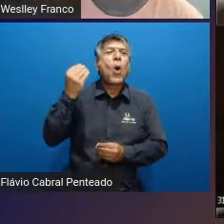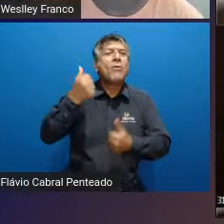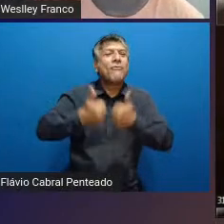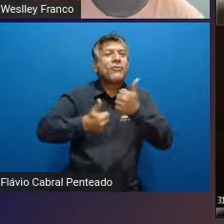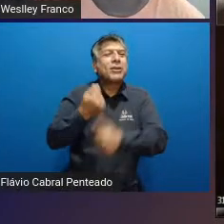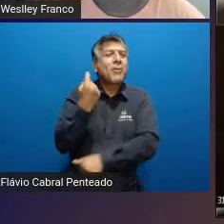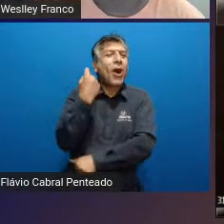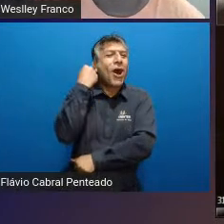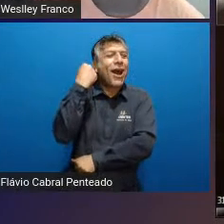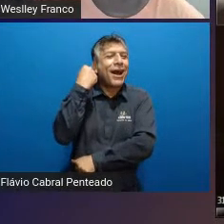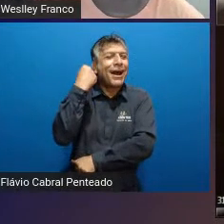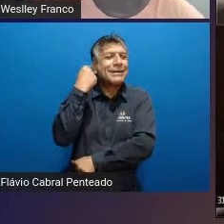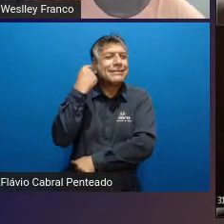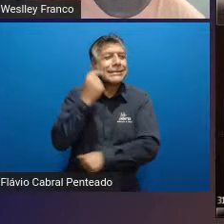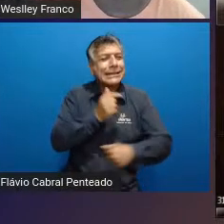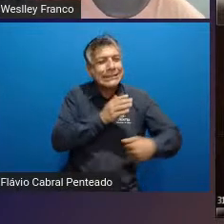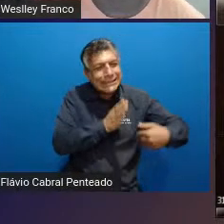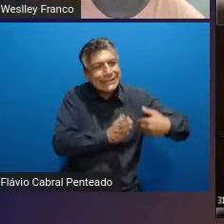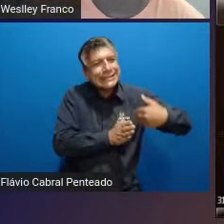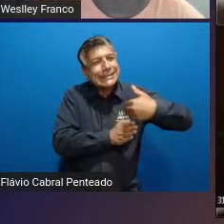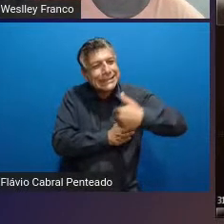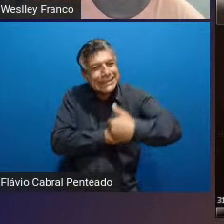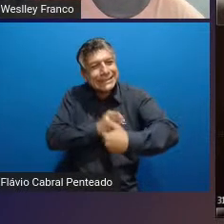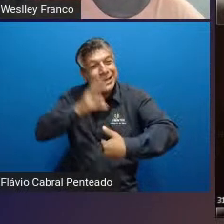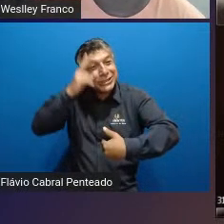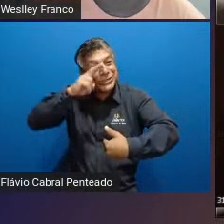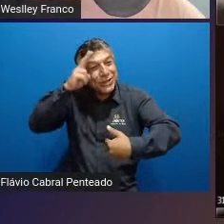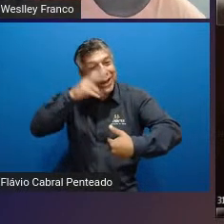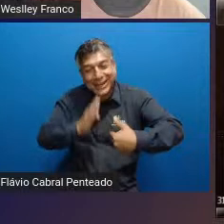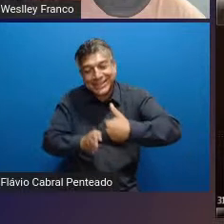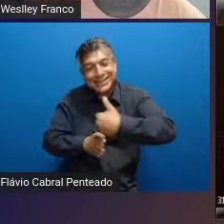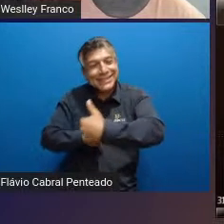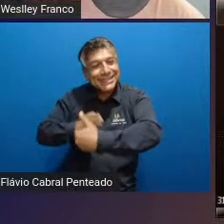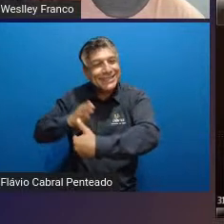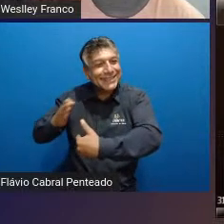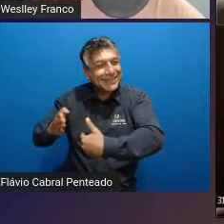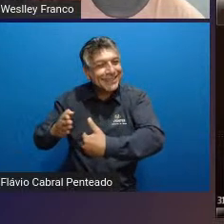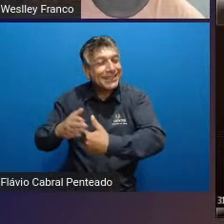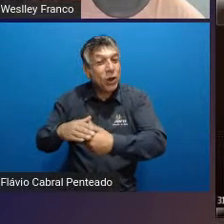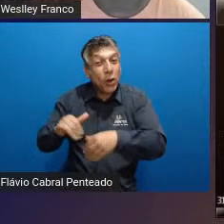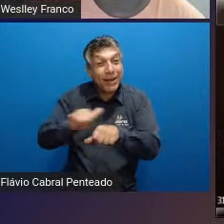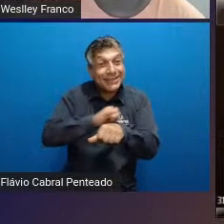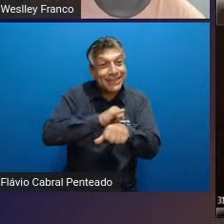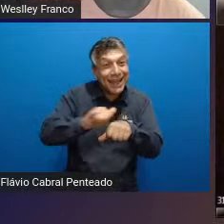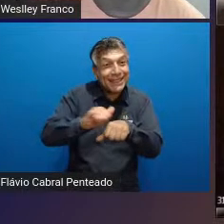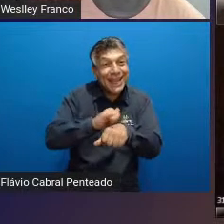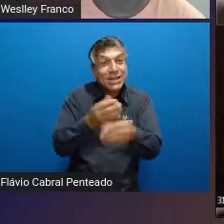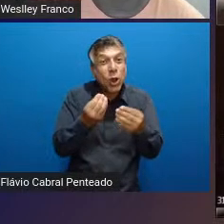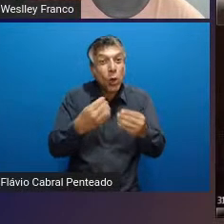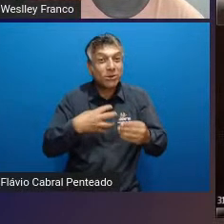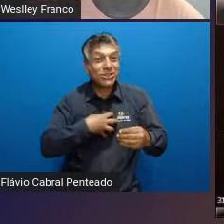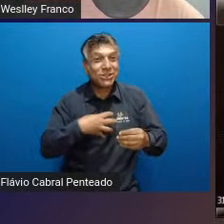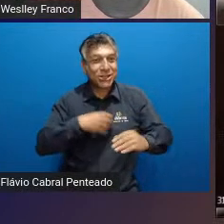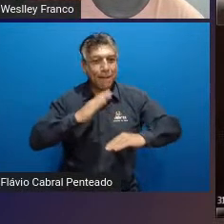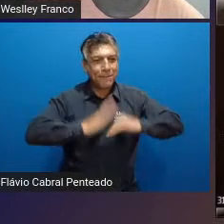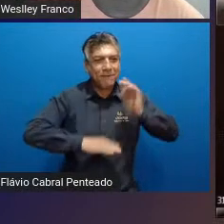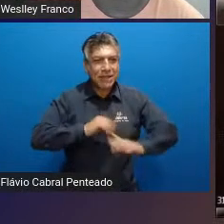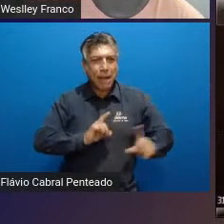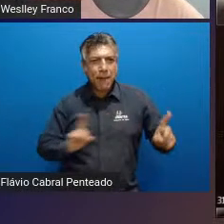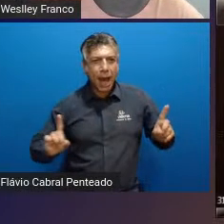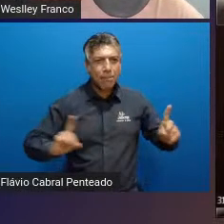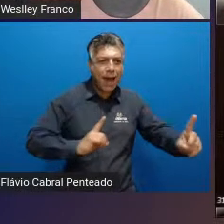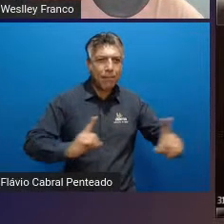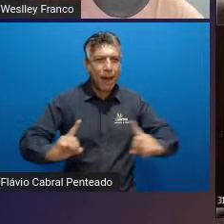sobre todo esse aspecto histórico das táticas no futebol. E no